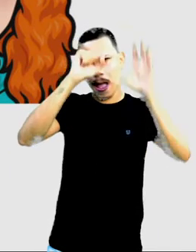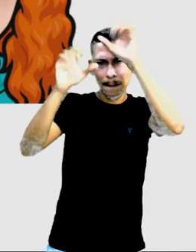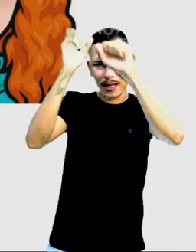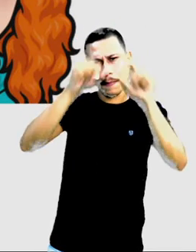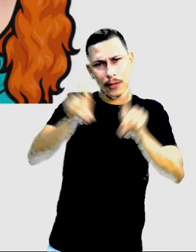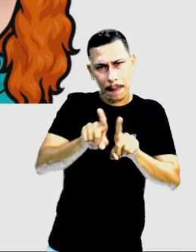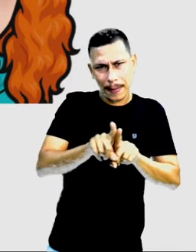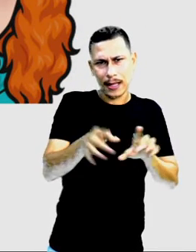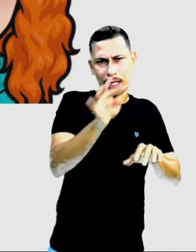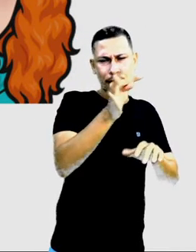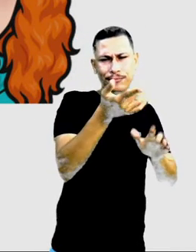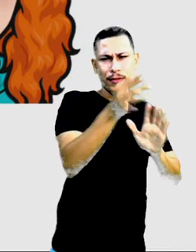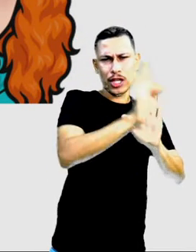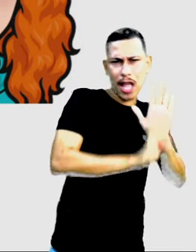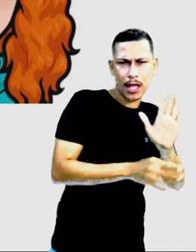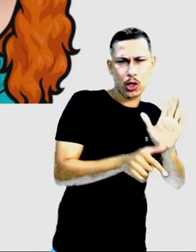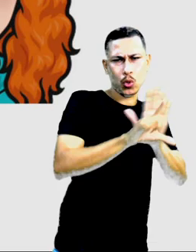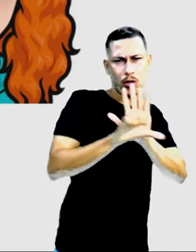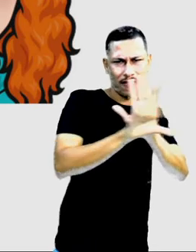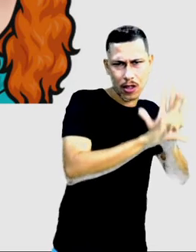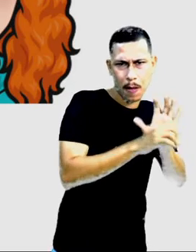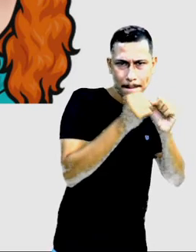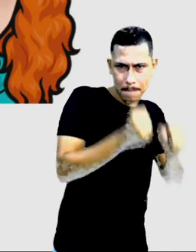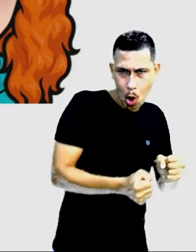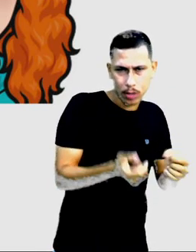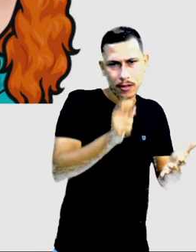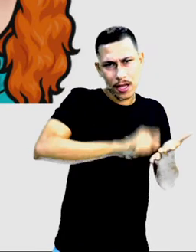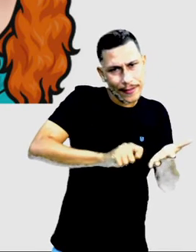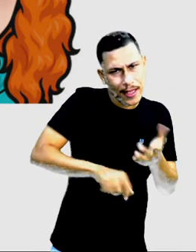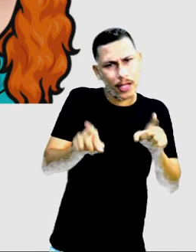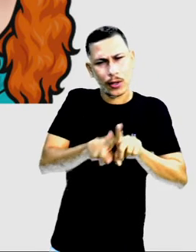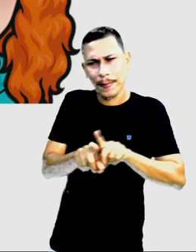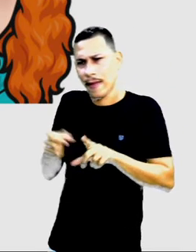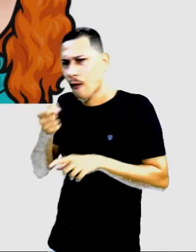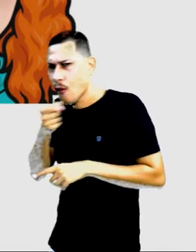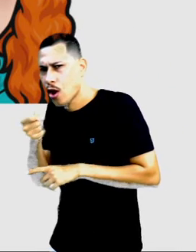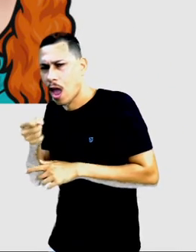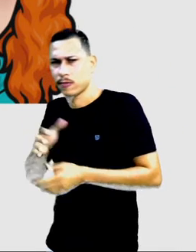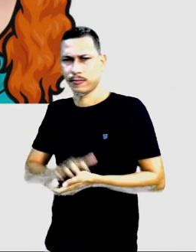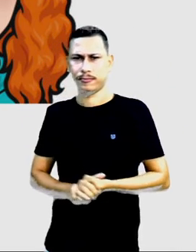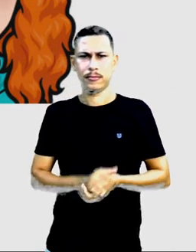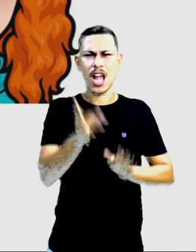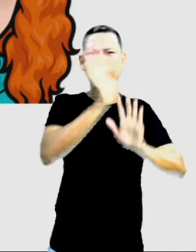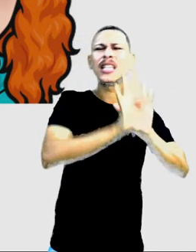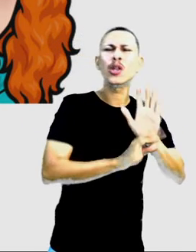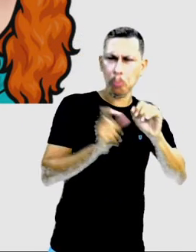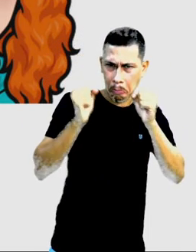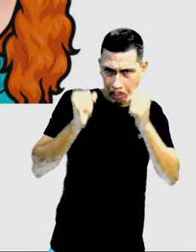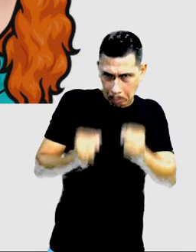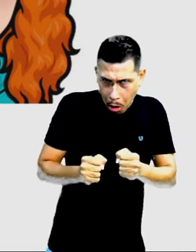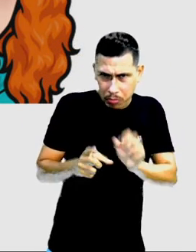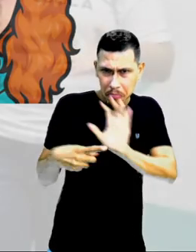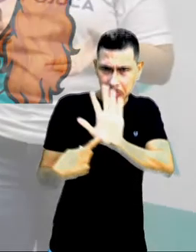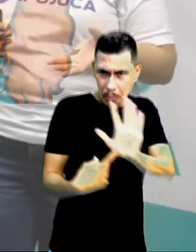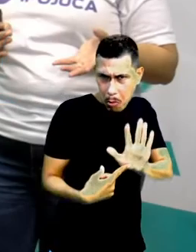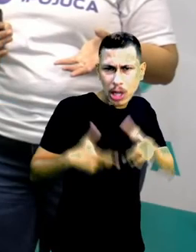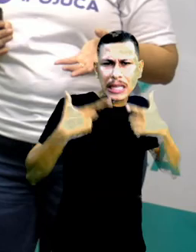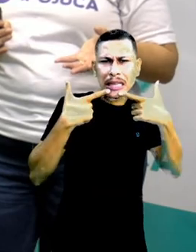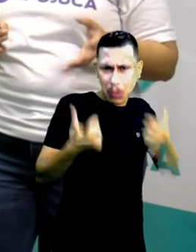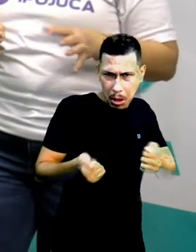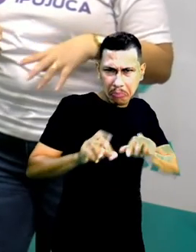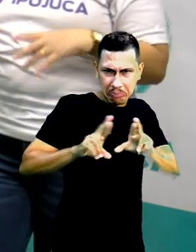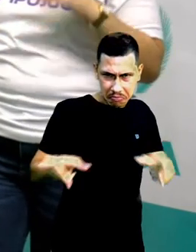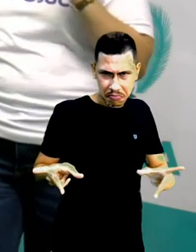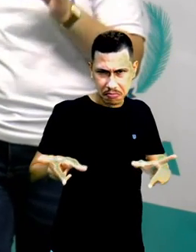escritos, mas também podem ser orais. Será que esses textos podem apresentar outro tipo de linguagem?